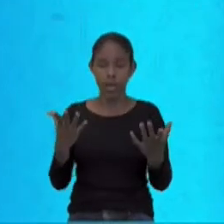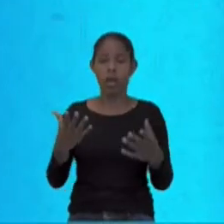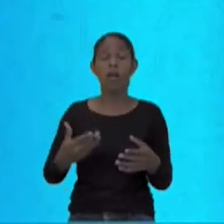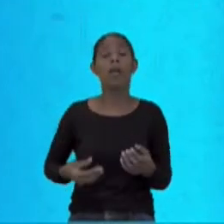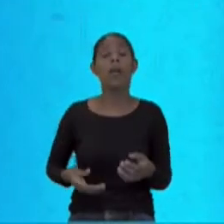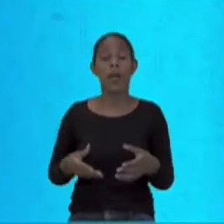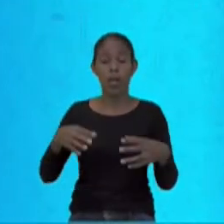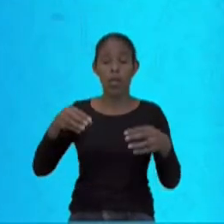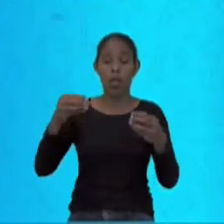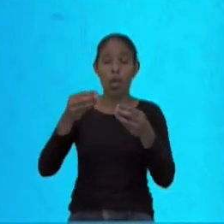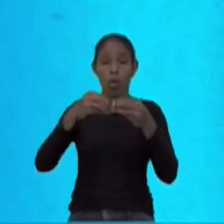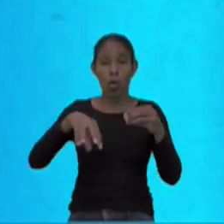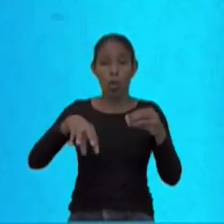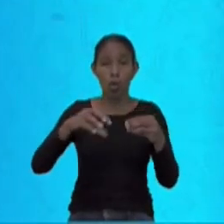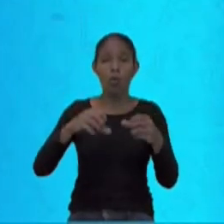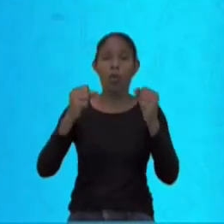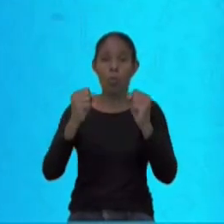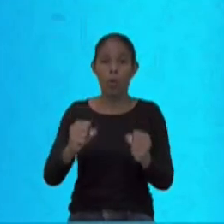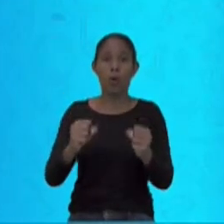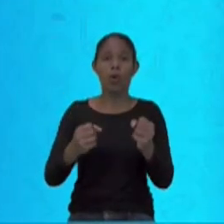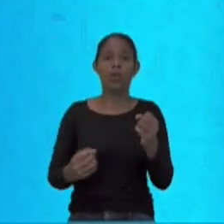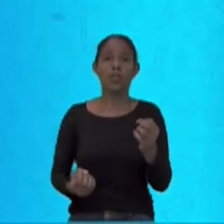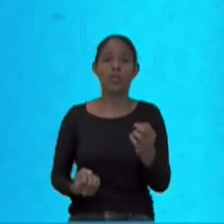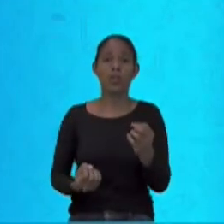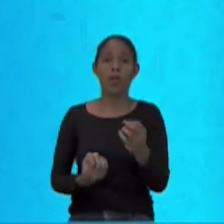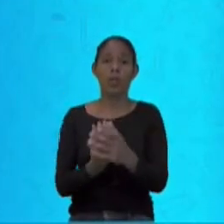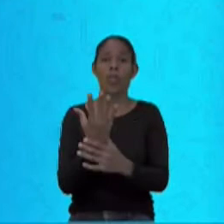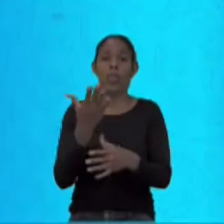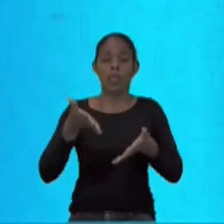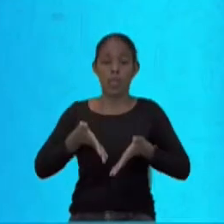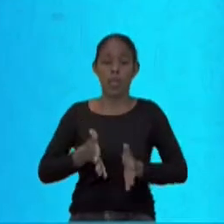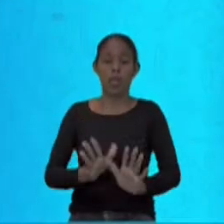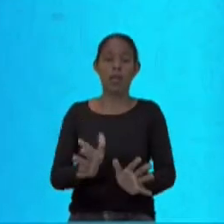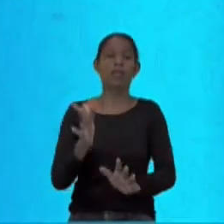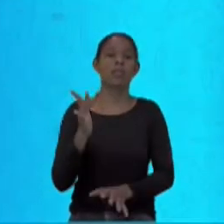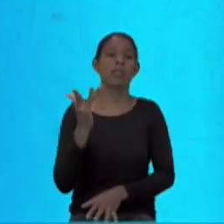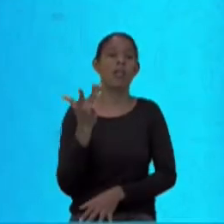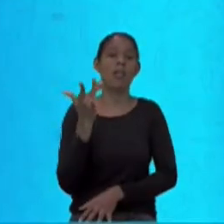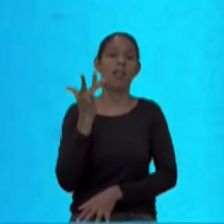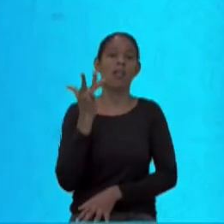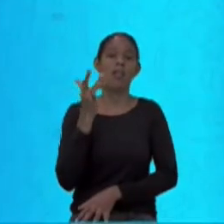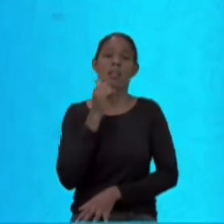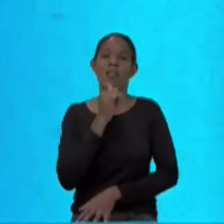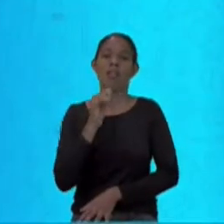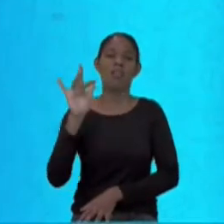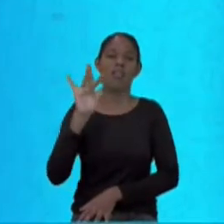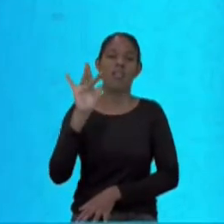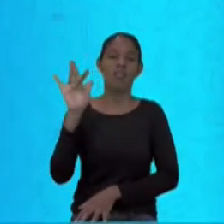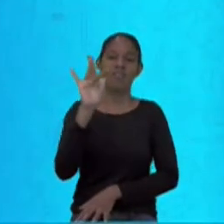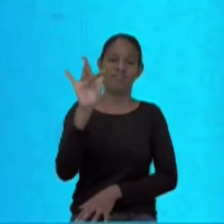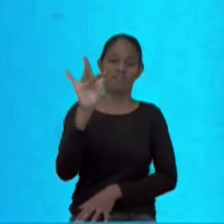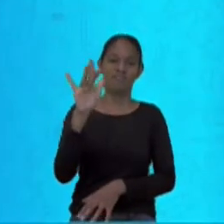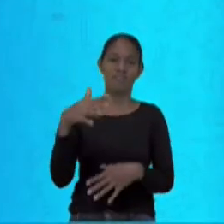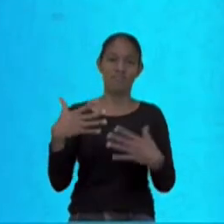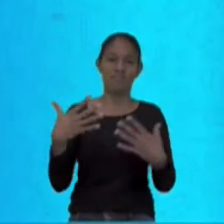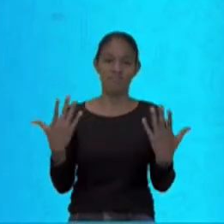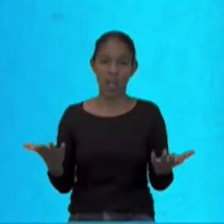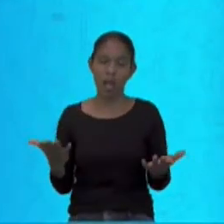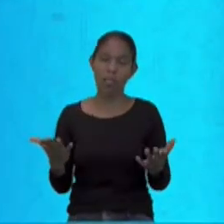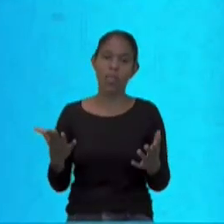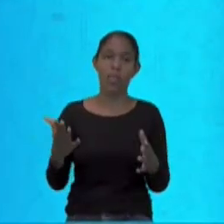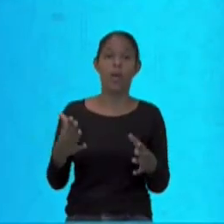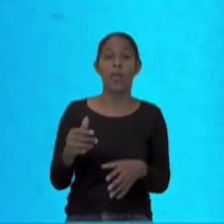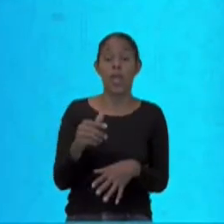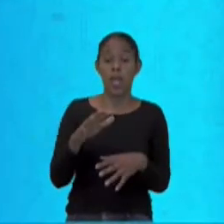fêmeas e que o período de incubação ou desenvolvimento de ovo, larva, pulpa e mosquito adulto é de